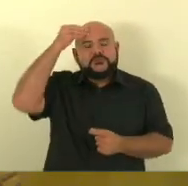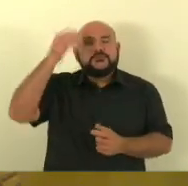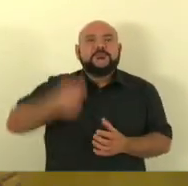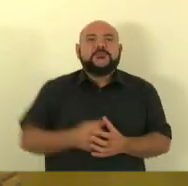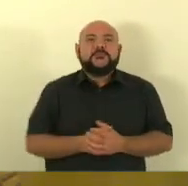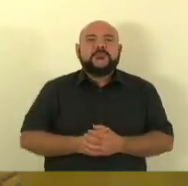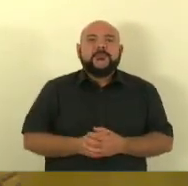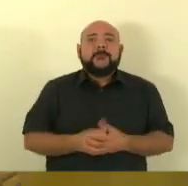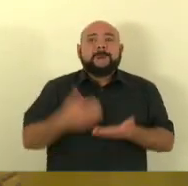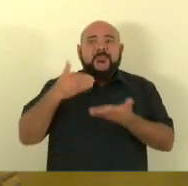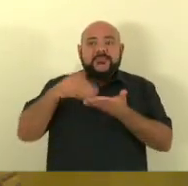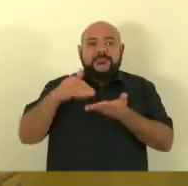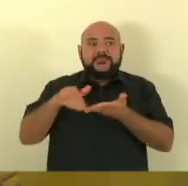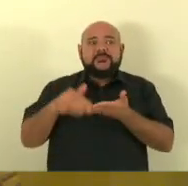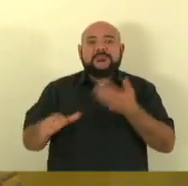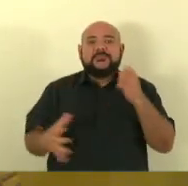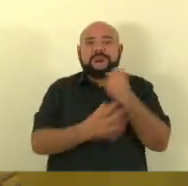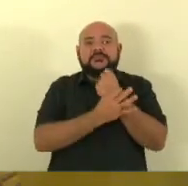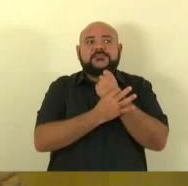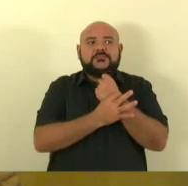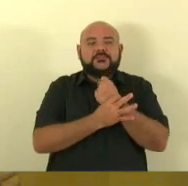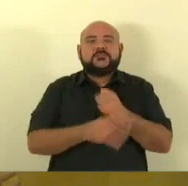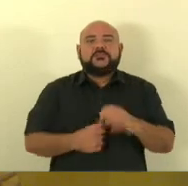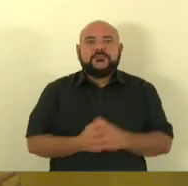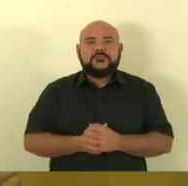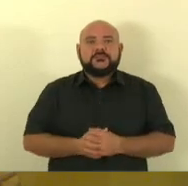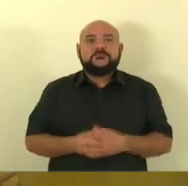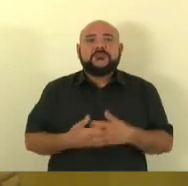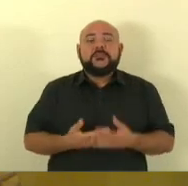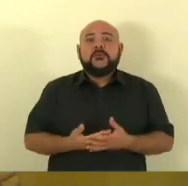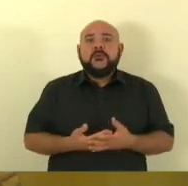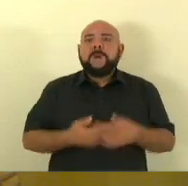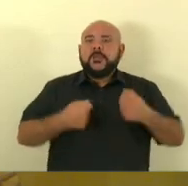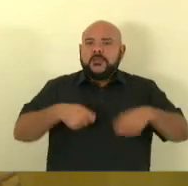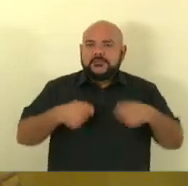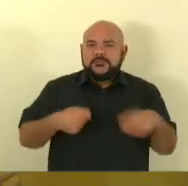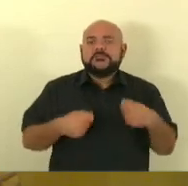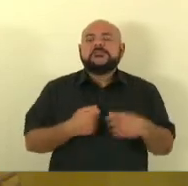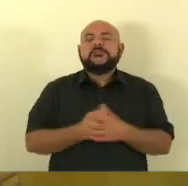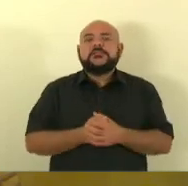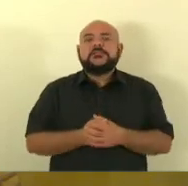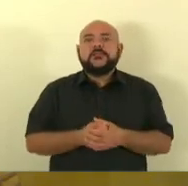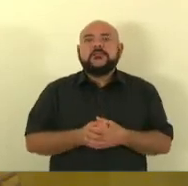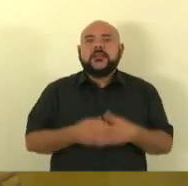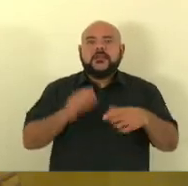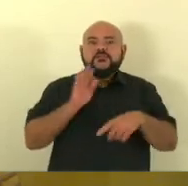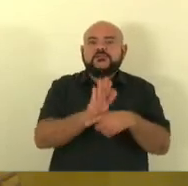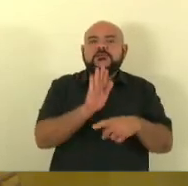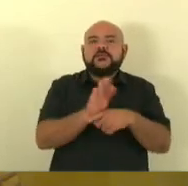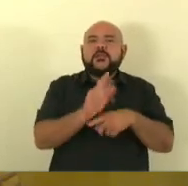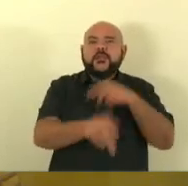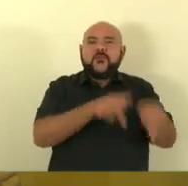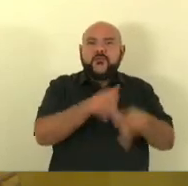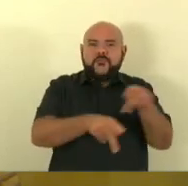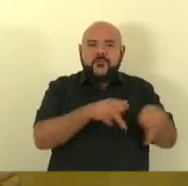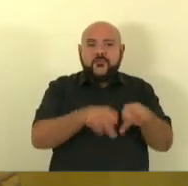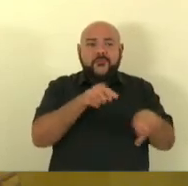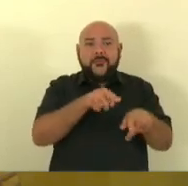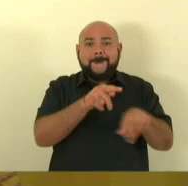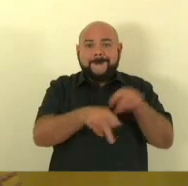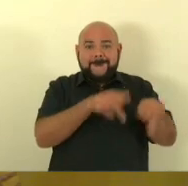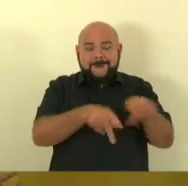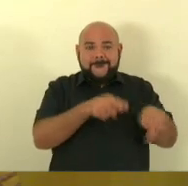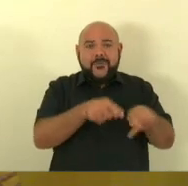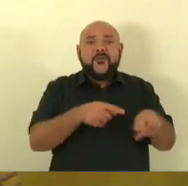secretaria de segurança pública para ter e atender a comunidade de Capixá porque clama por segurança e não precisa nada mais